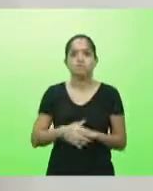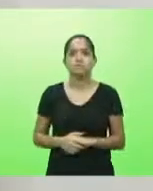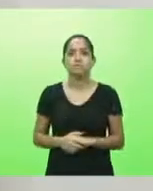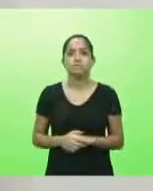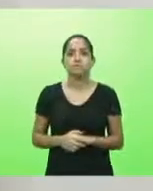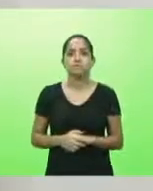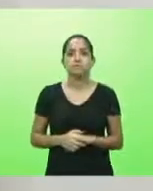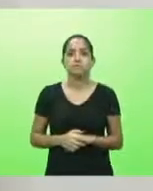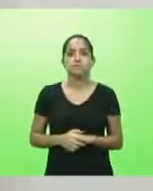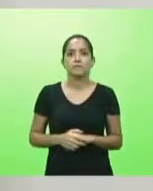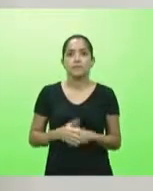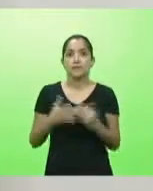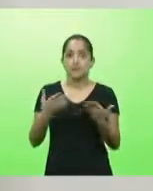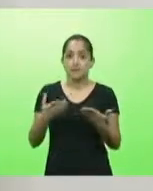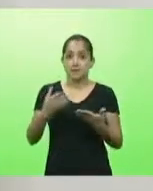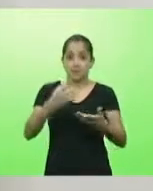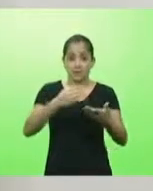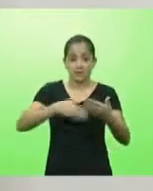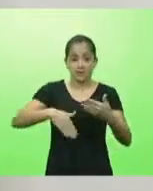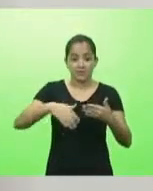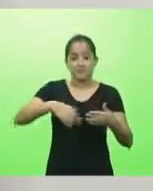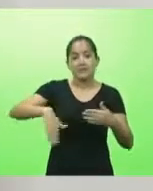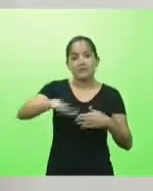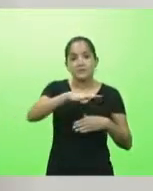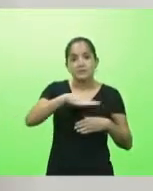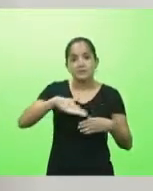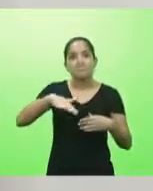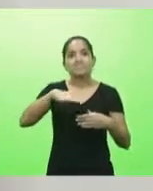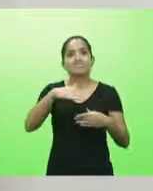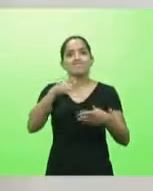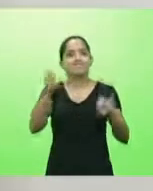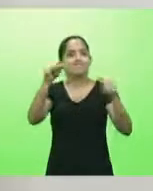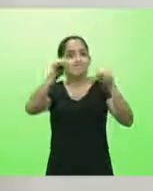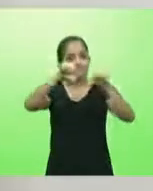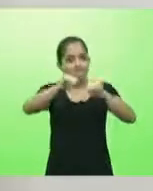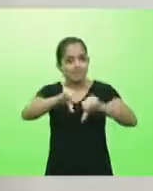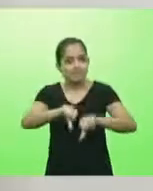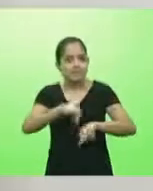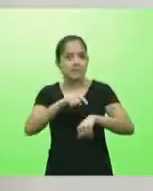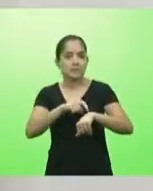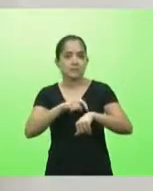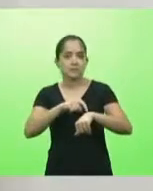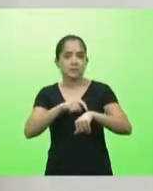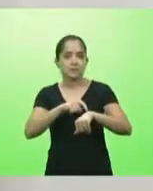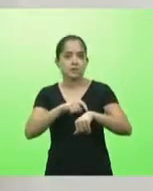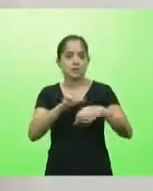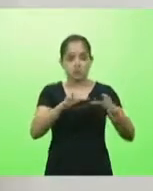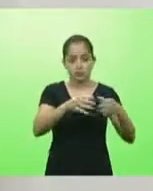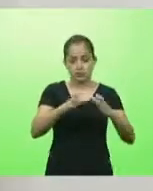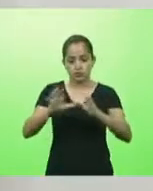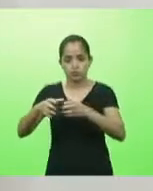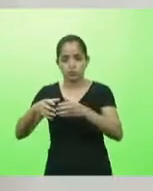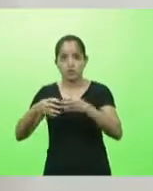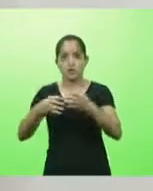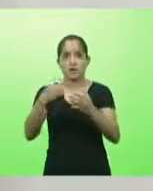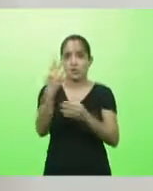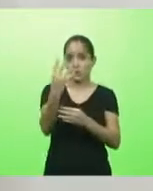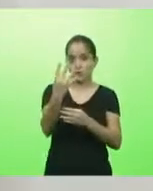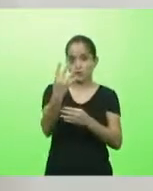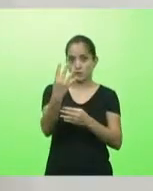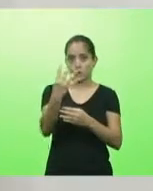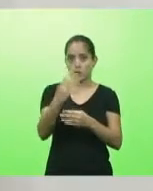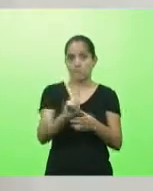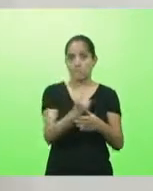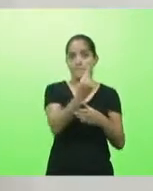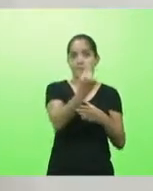Numa situação de crise, numa situação crítica, as pessoas costumam se dividir em quatro grupos ali. O primeiro grupo são aquelas que se